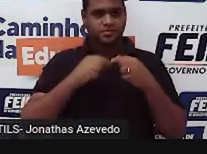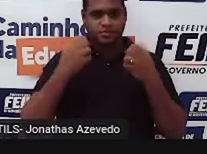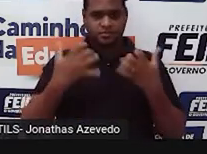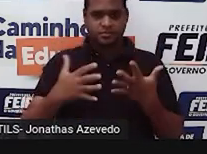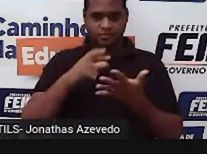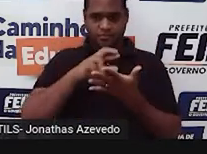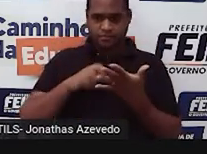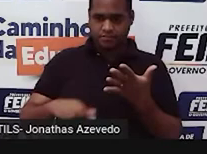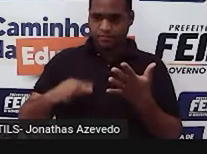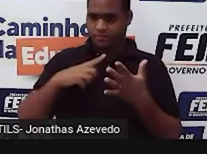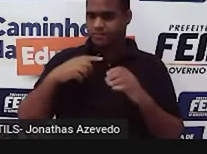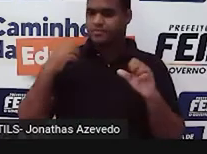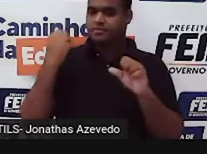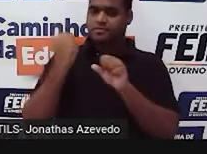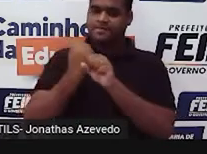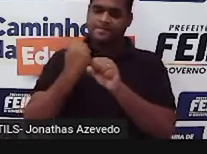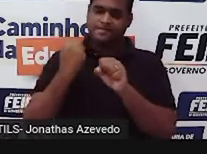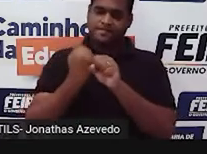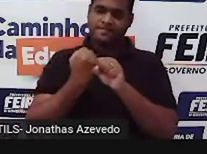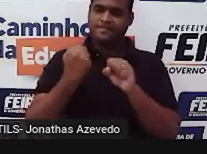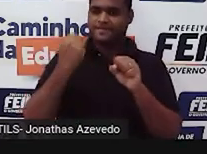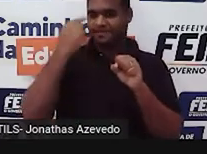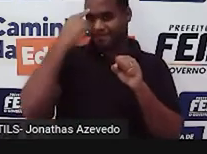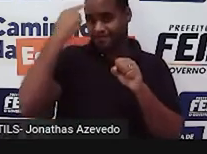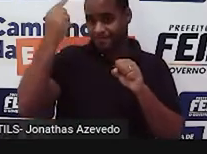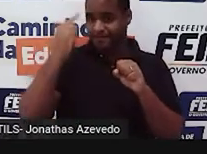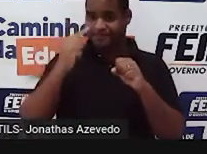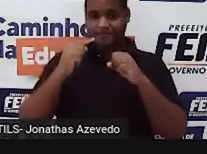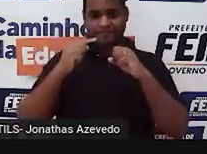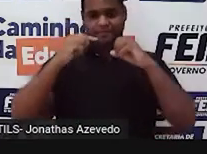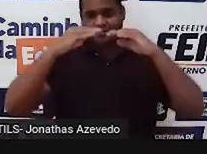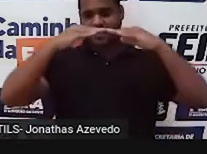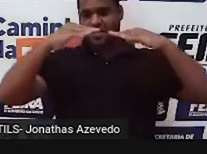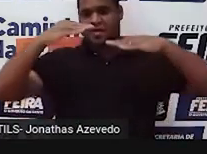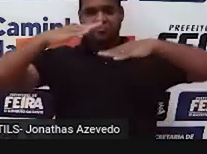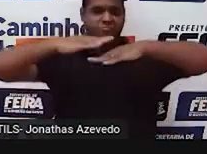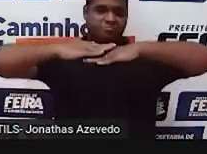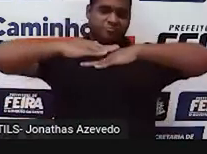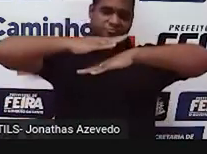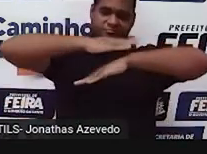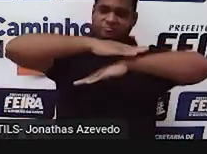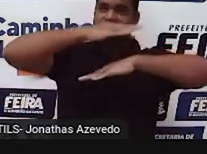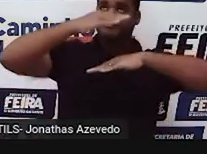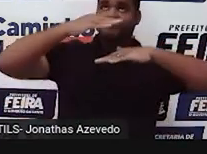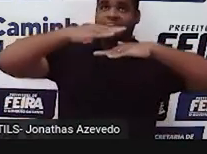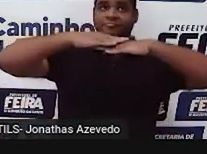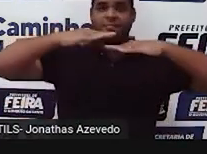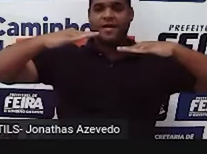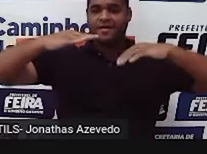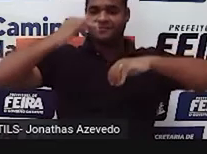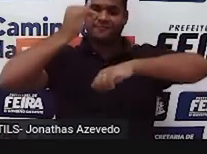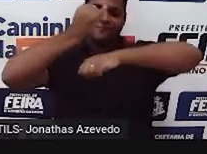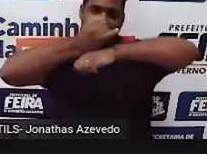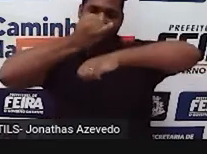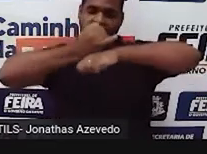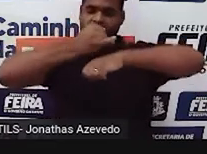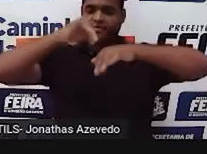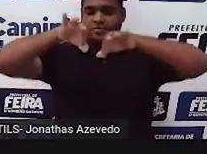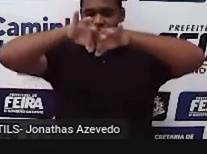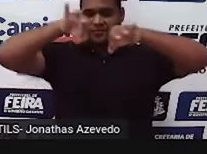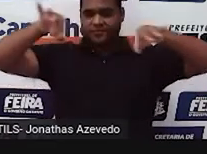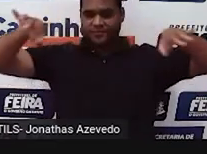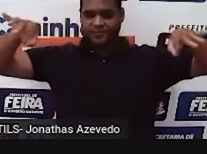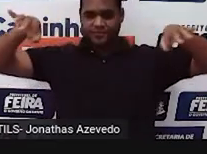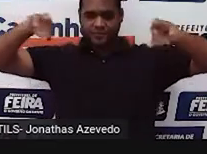construções, né? Telhados, estruturas de teto e metal. Pode